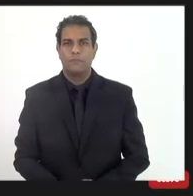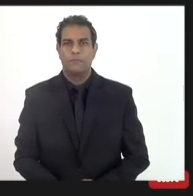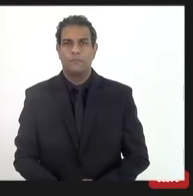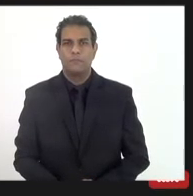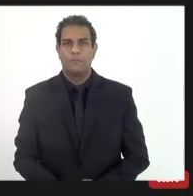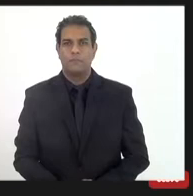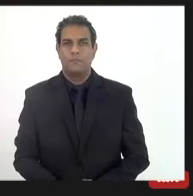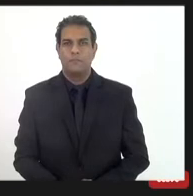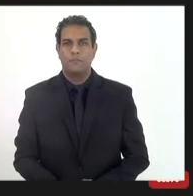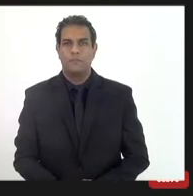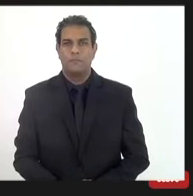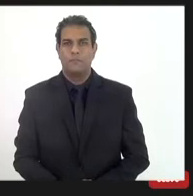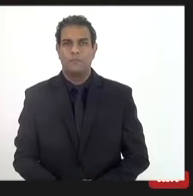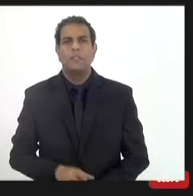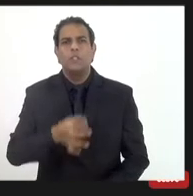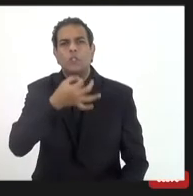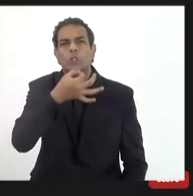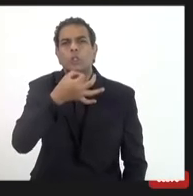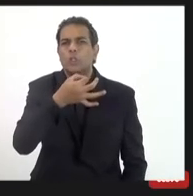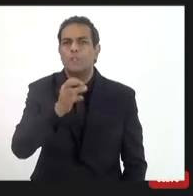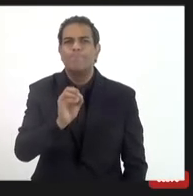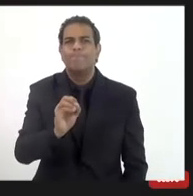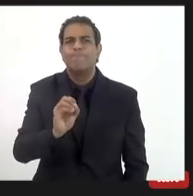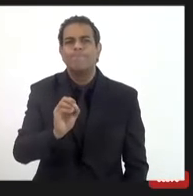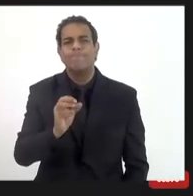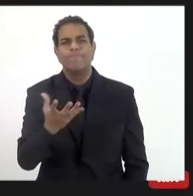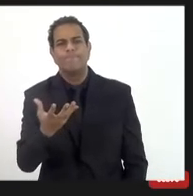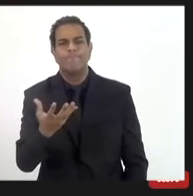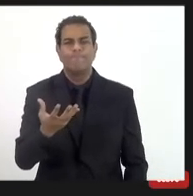Obrigado. Está sem som, Aldir. Sem som.